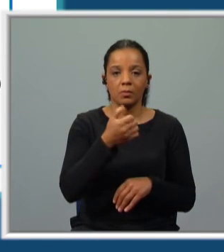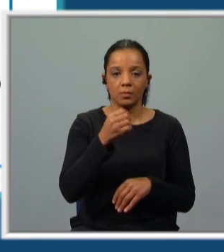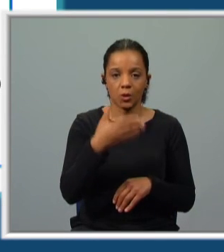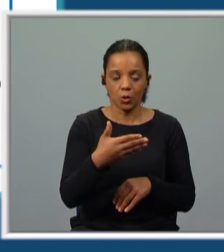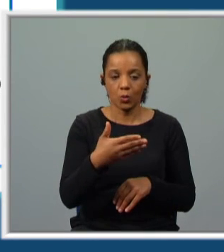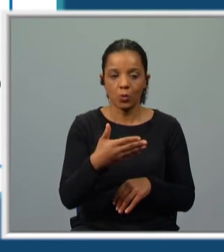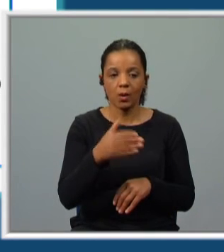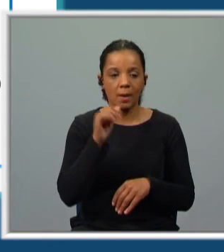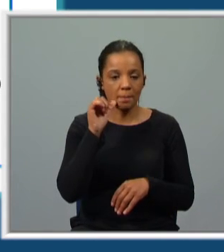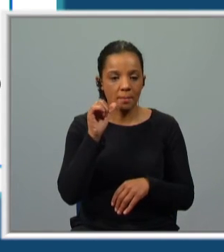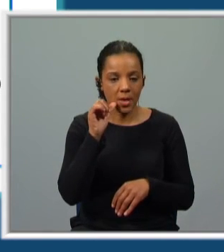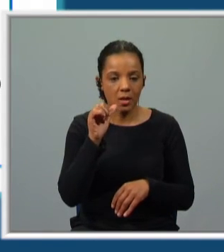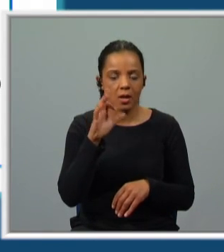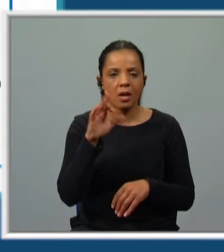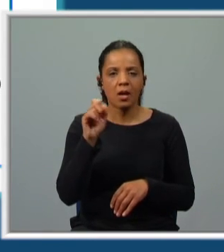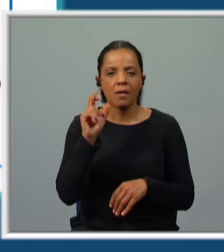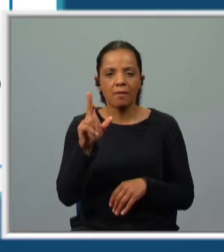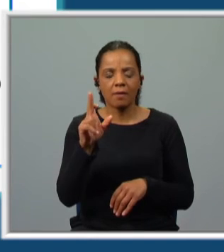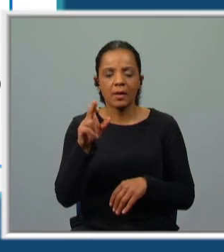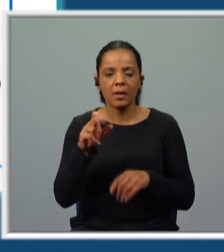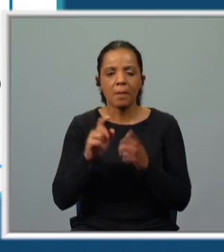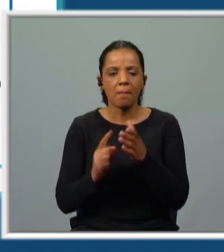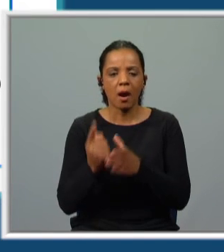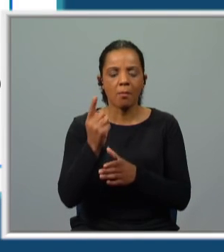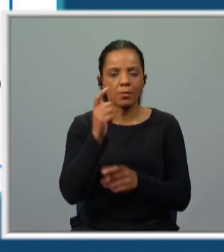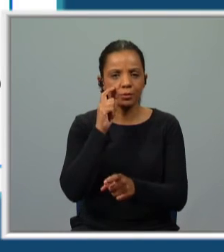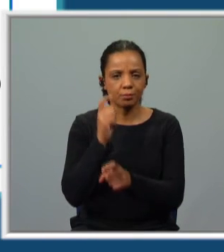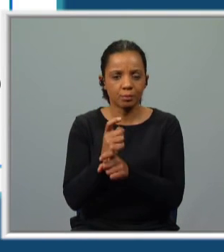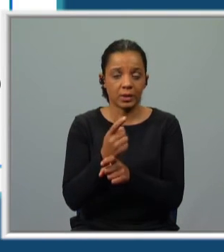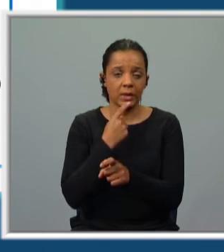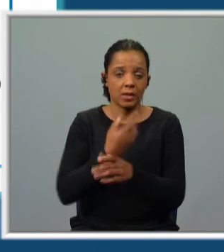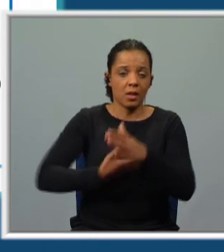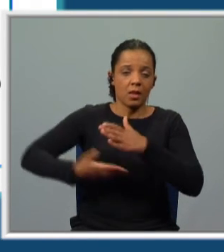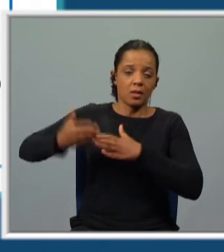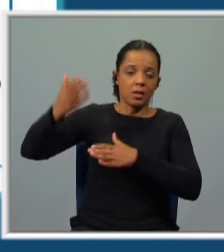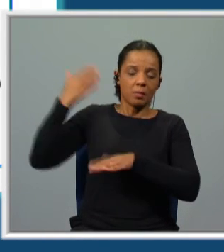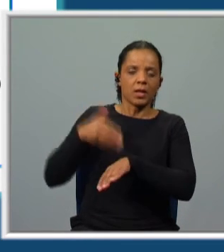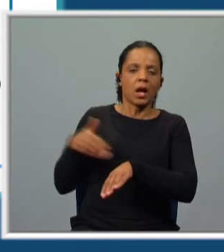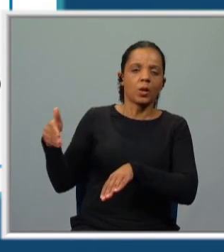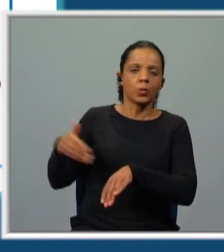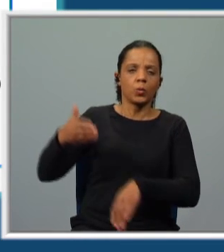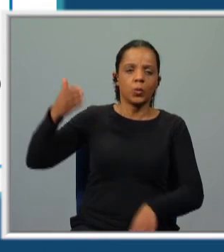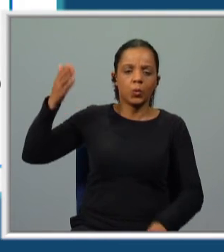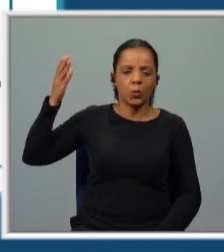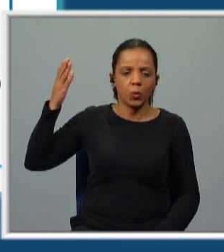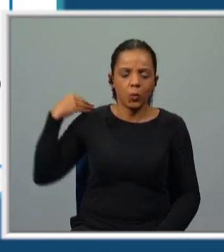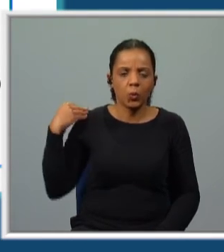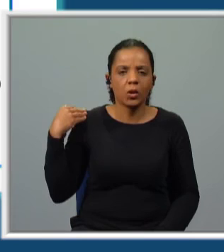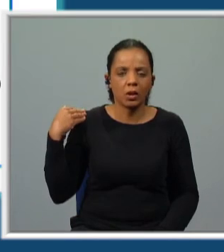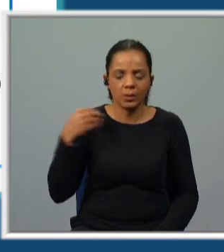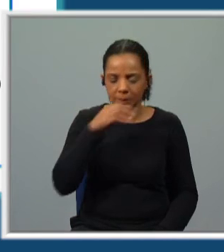não, o verbo haver, mapas muito rigorosos. Portanto, antigamente, naquele tempo, uma ação que se